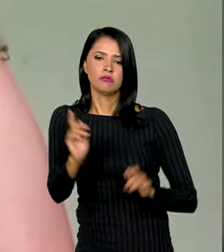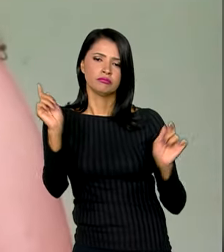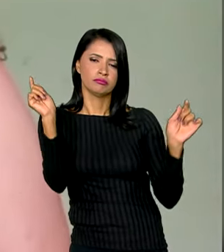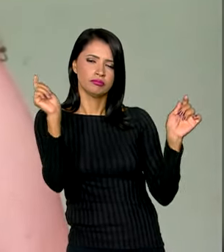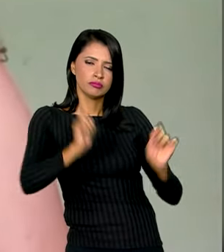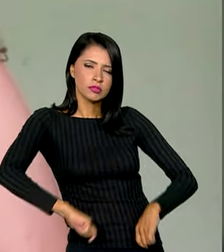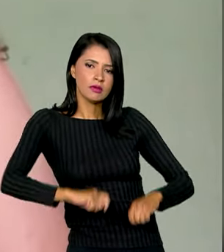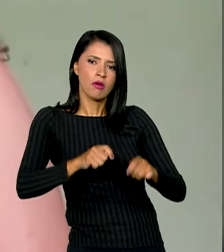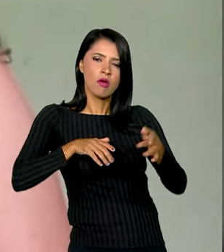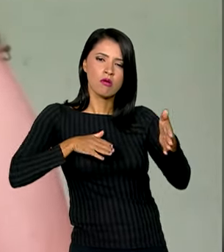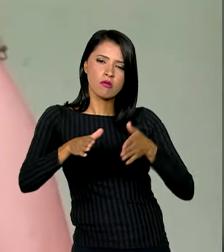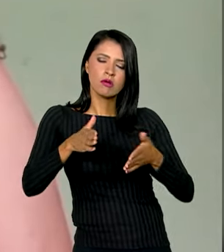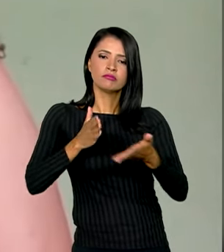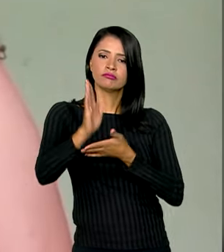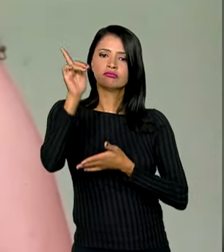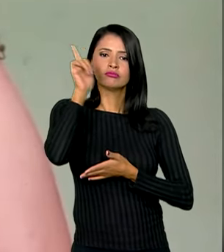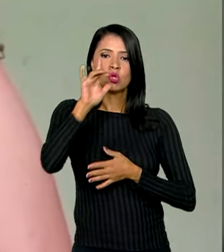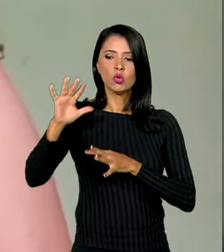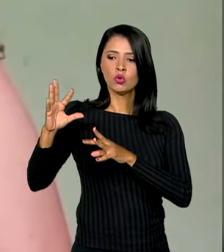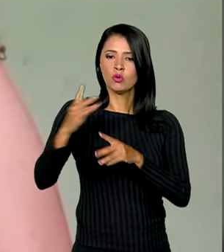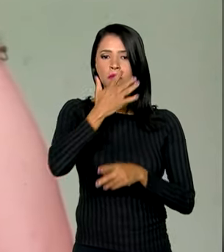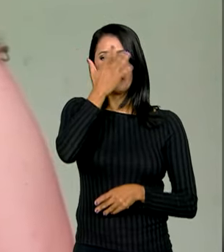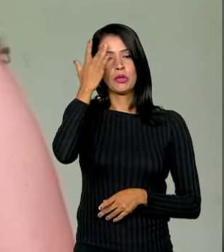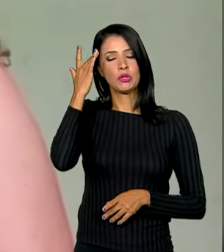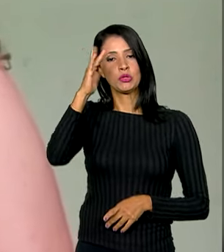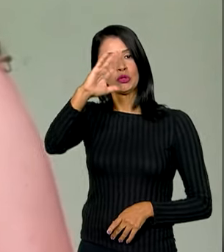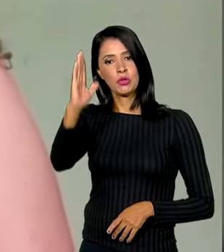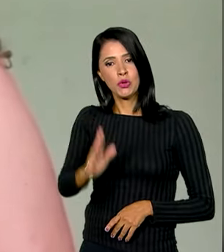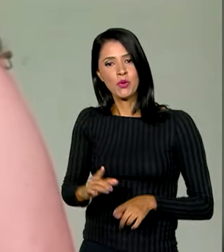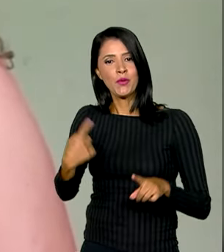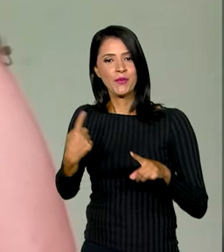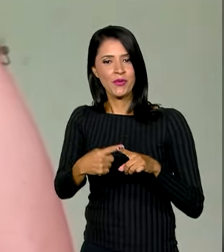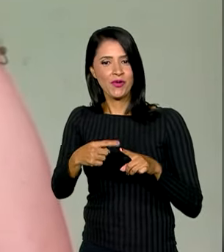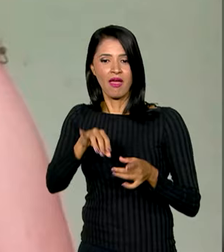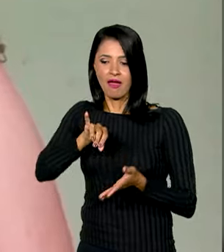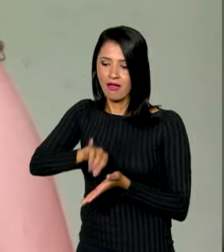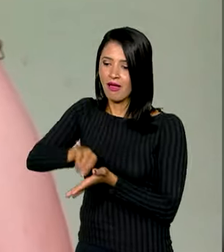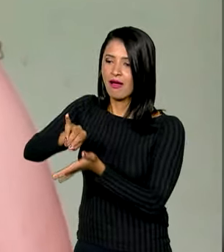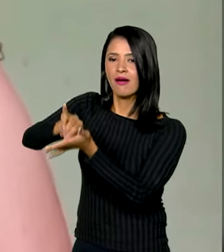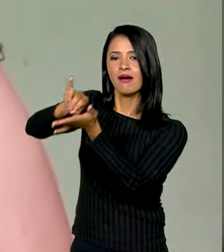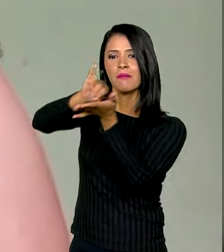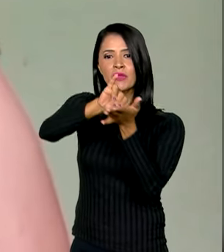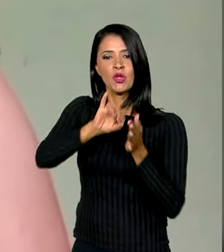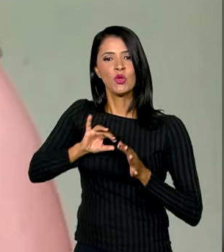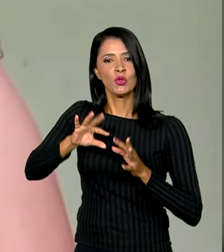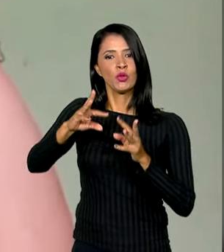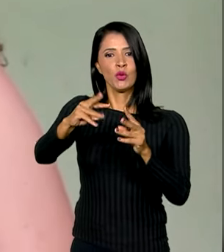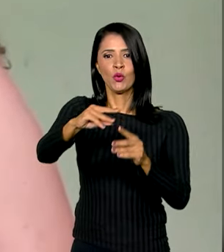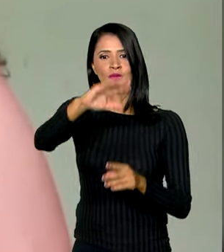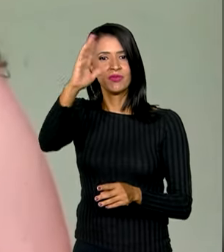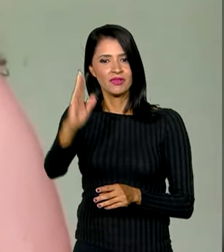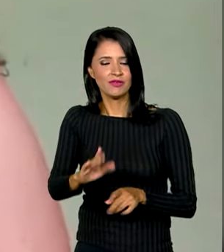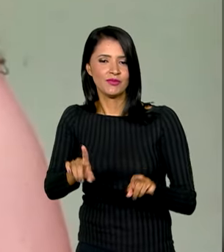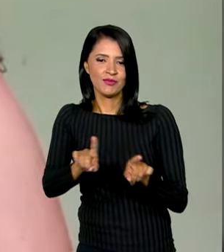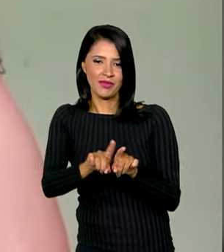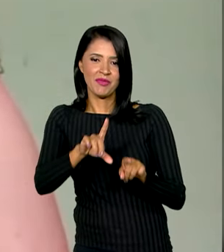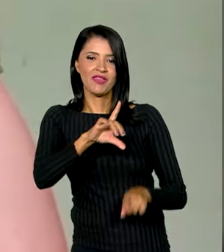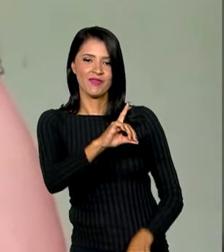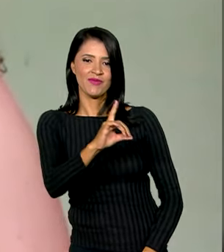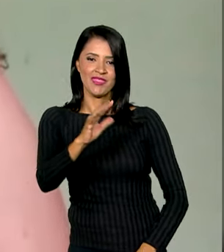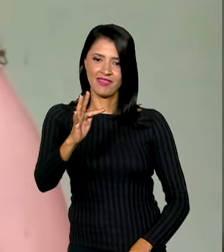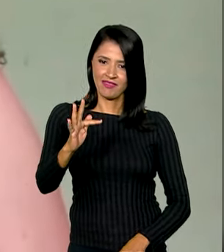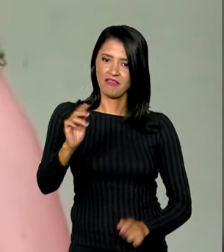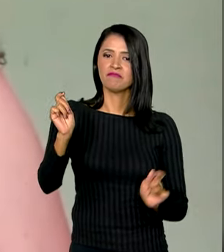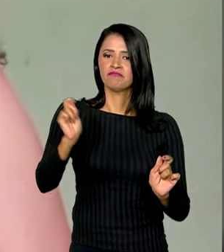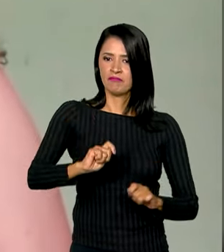de acesso para todos os brasileiros, porque todas as capitais do Brasil, inclusive, o sítio federal vão